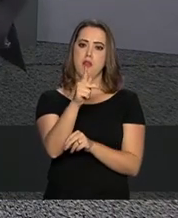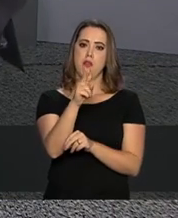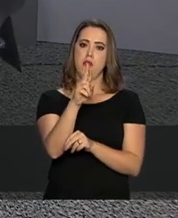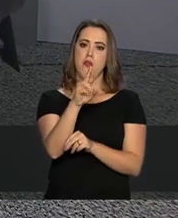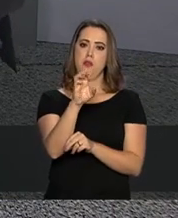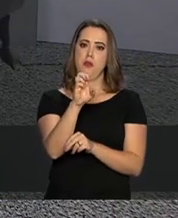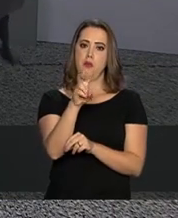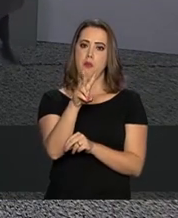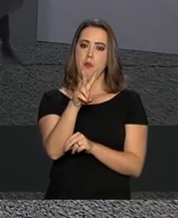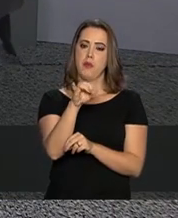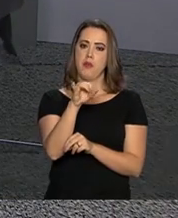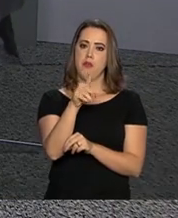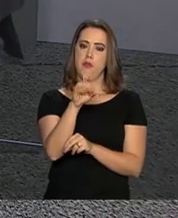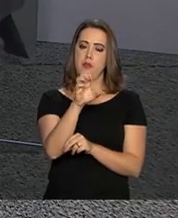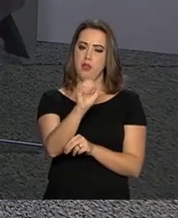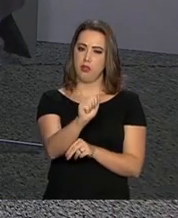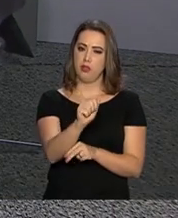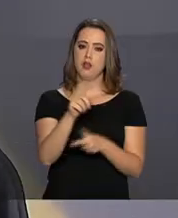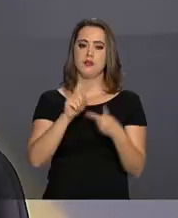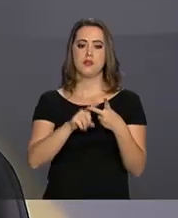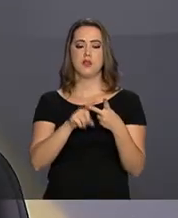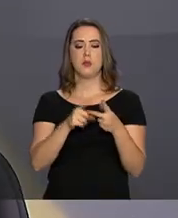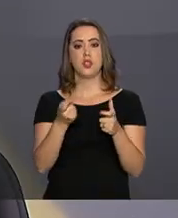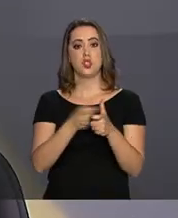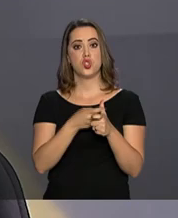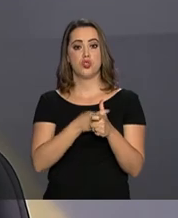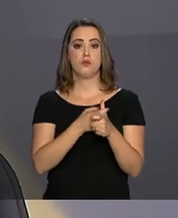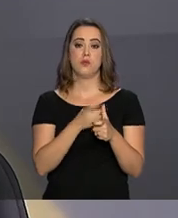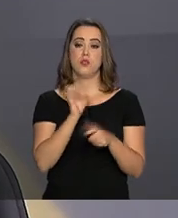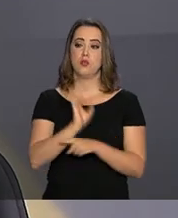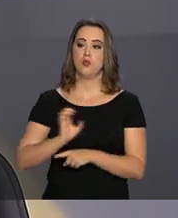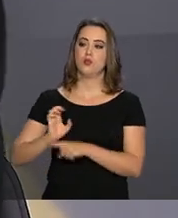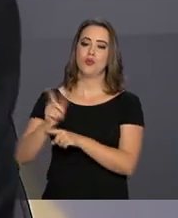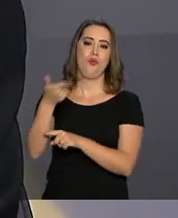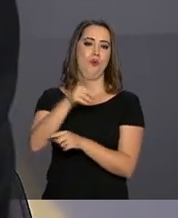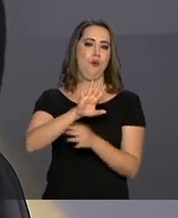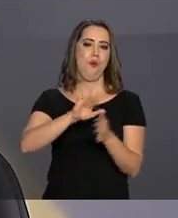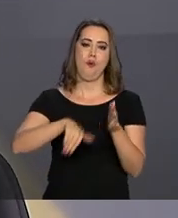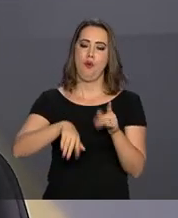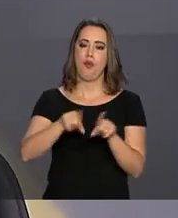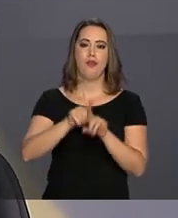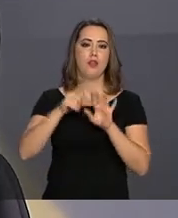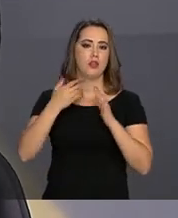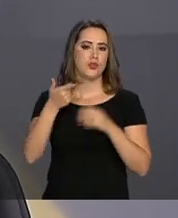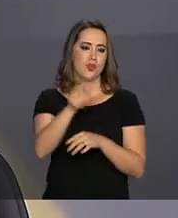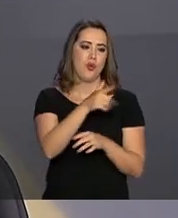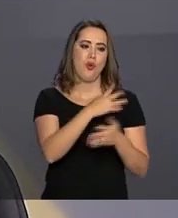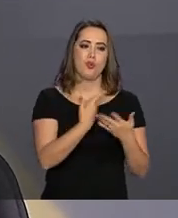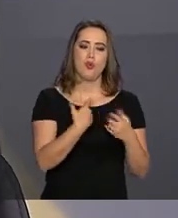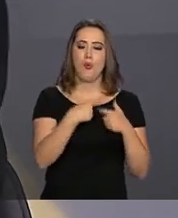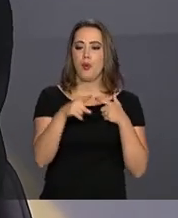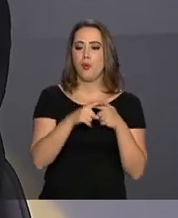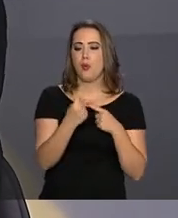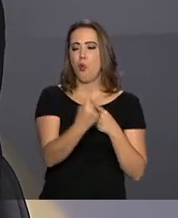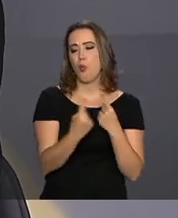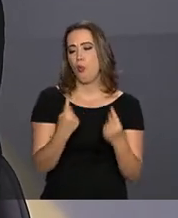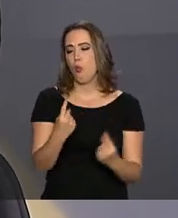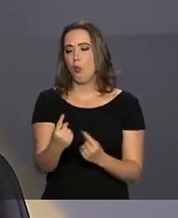genérico, e a questão da dívida dos Estados. O resto é uma coisa mais, digamos, localizada,